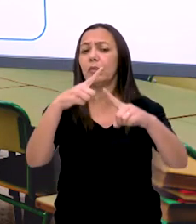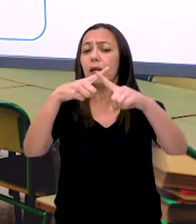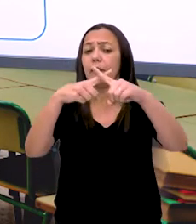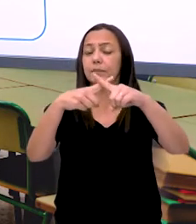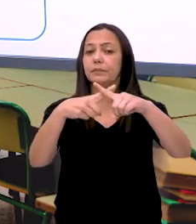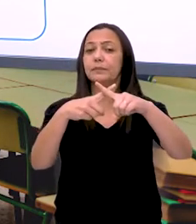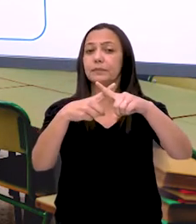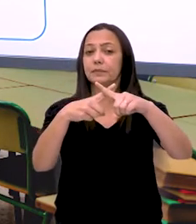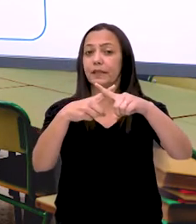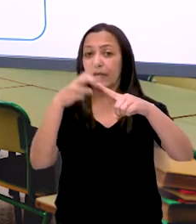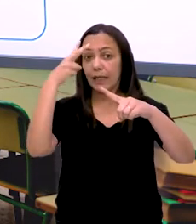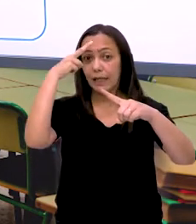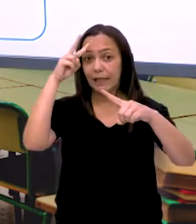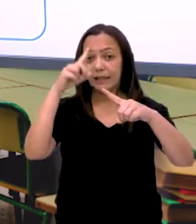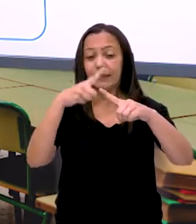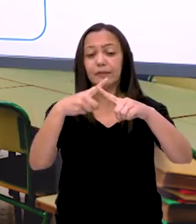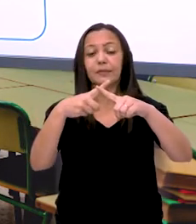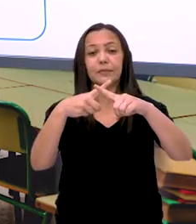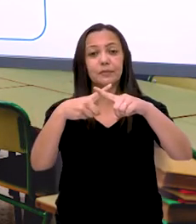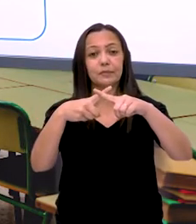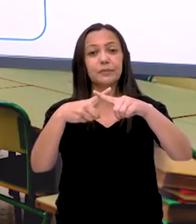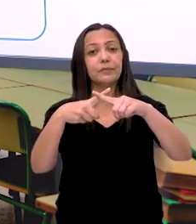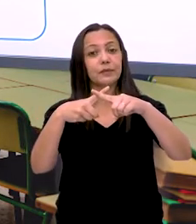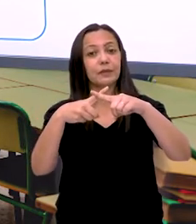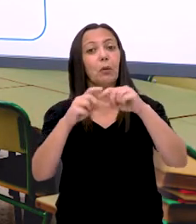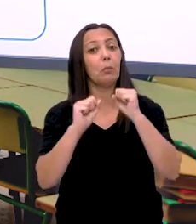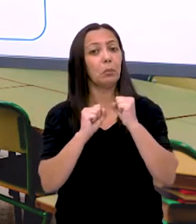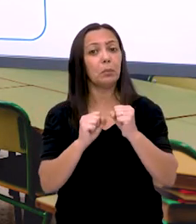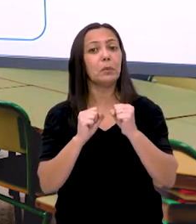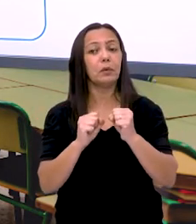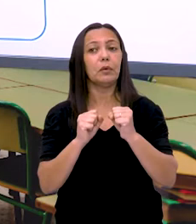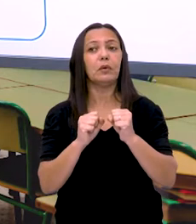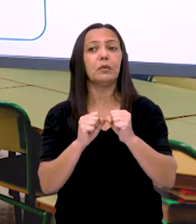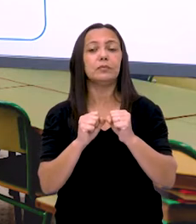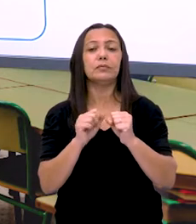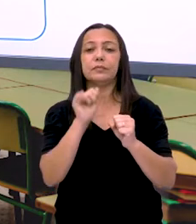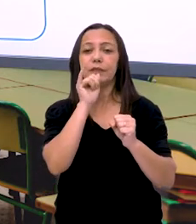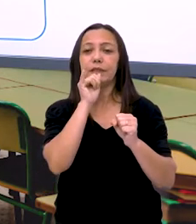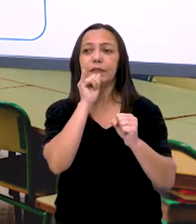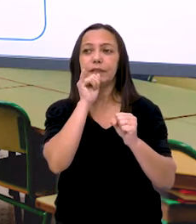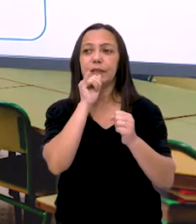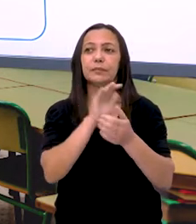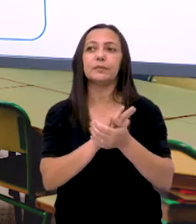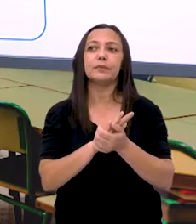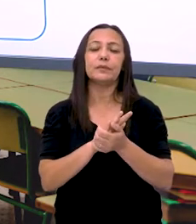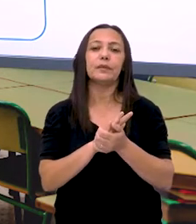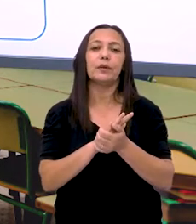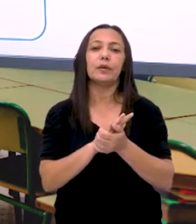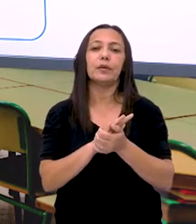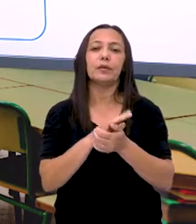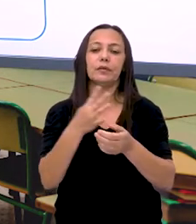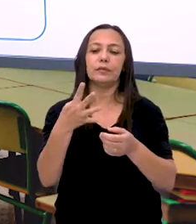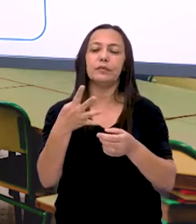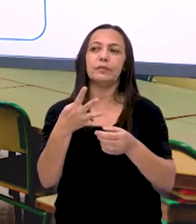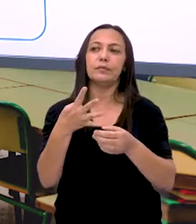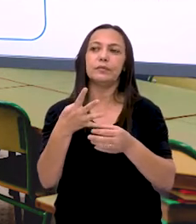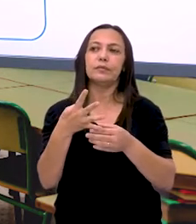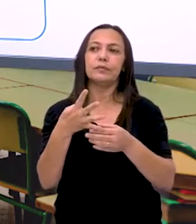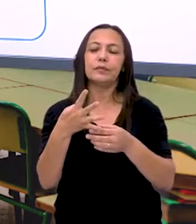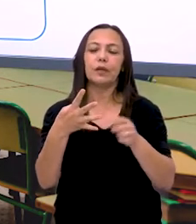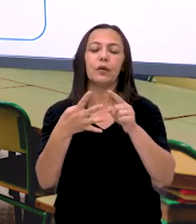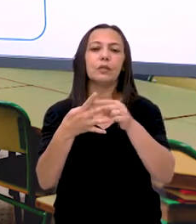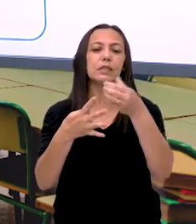multiplicação. Lembra? Que a multiplicação é a adição de parcelas iguais. Aí nós fazemos aqui os cálculos para encontrar.